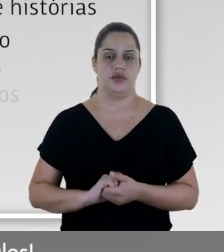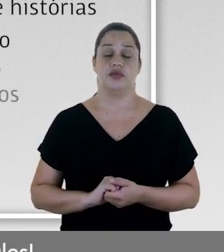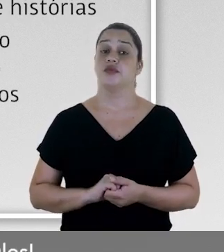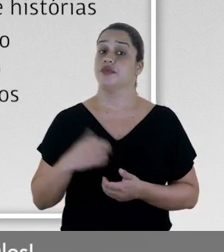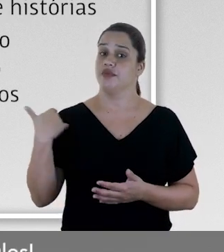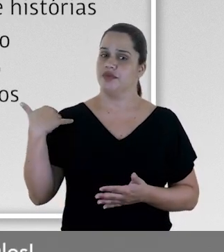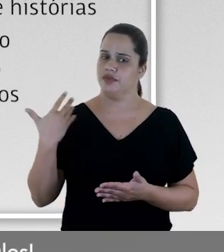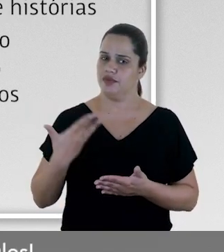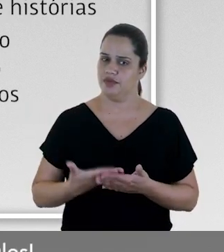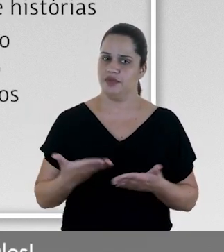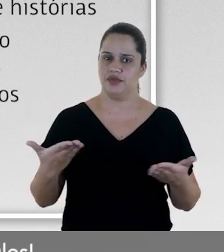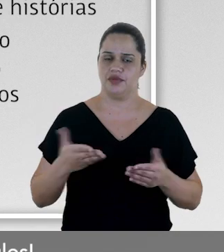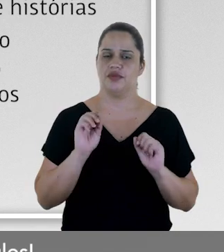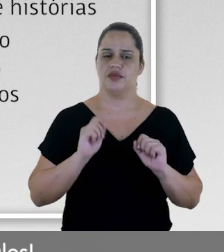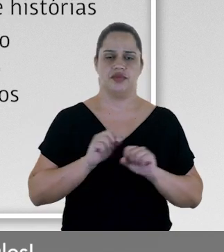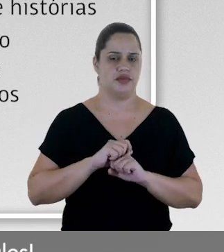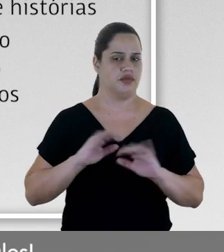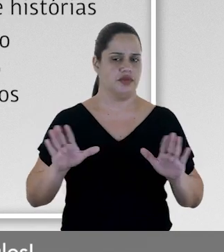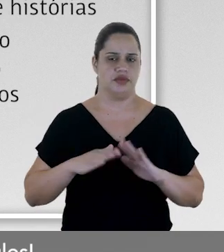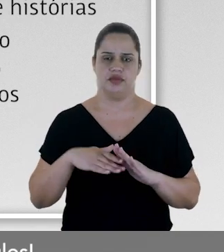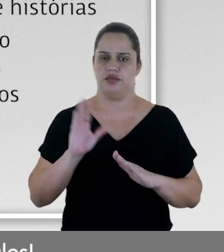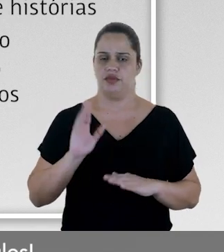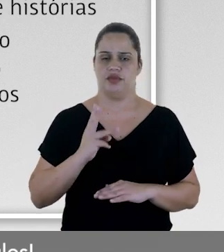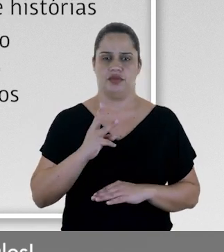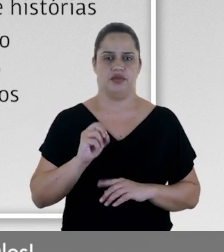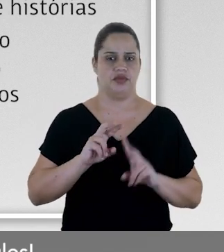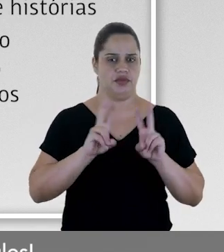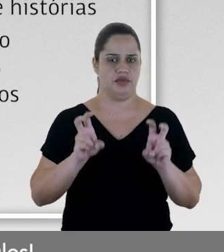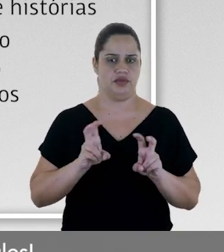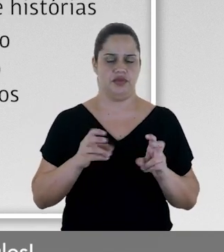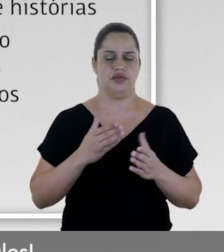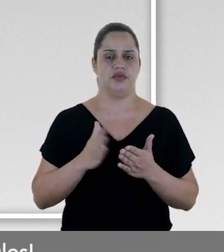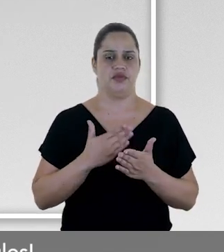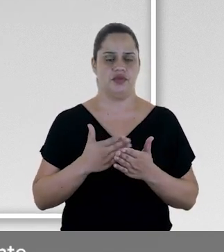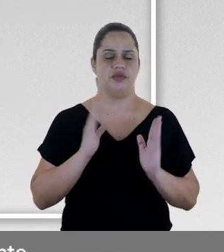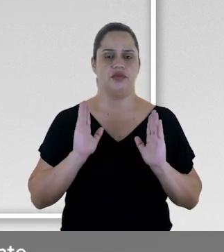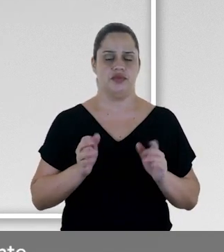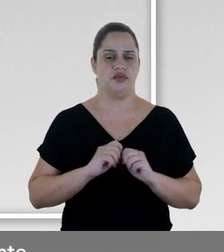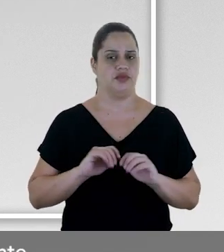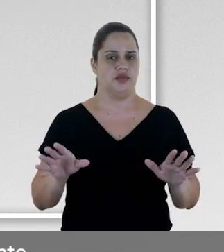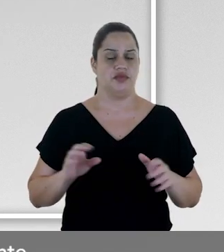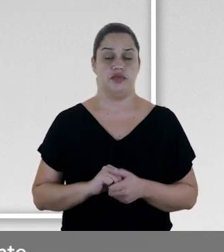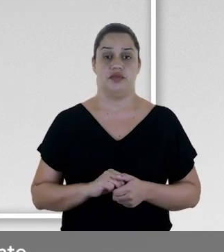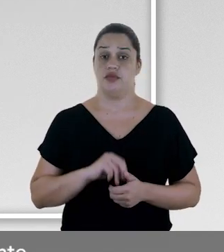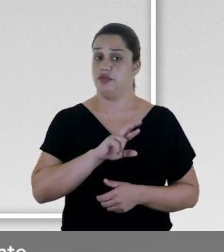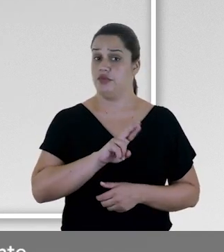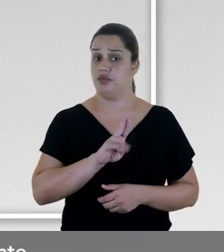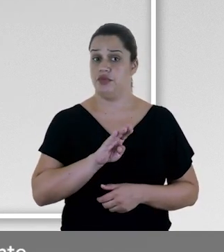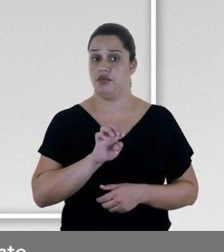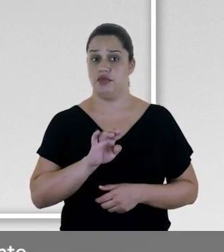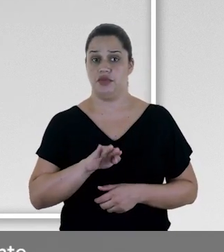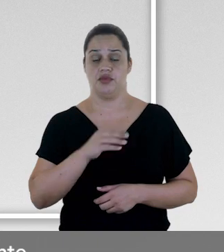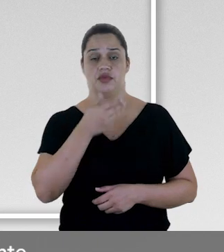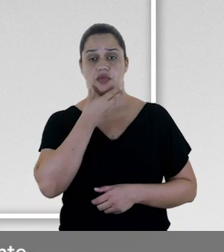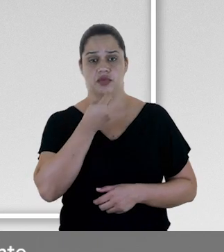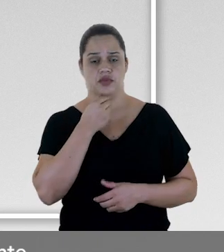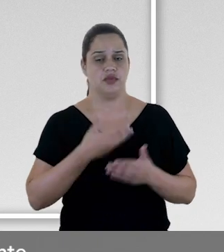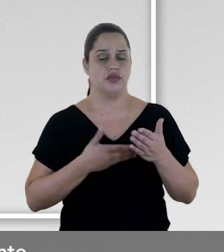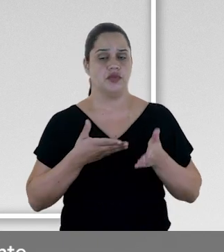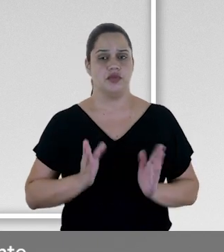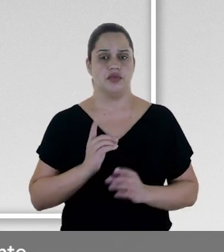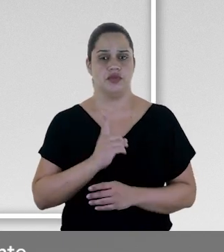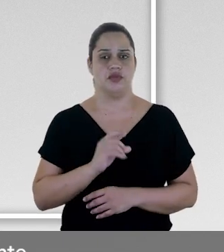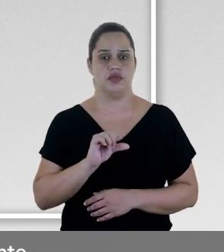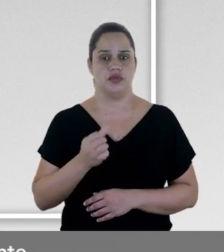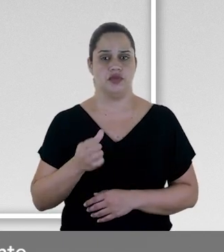Desde então, ela já publicou mais de 30 títulos. Rubem Filho nasceu em 1969,